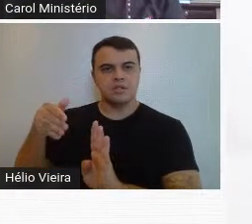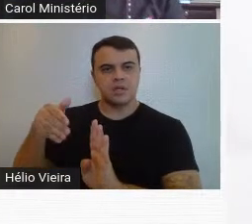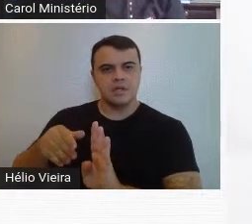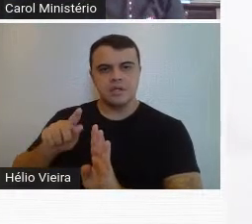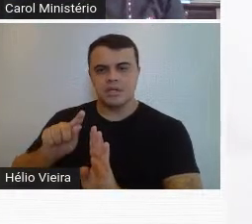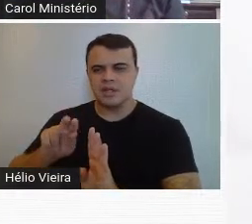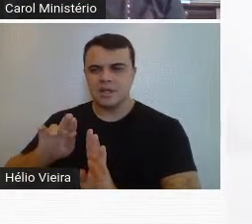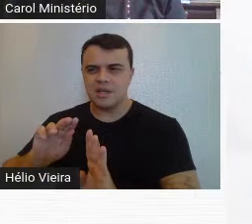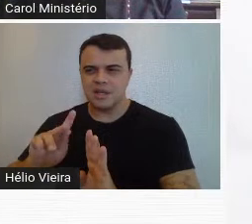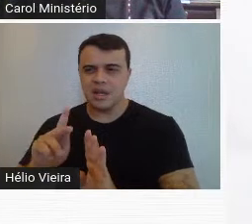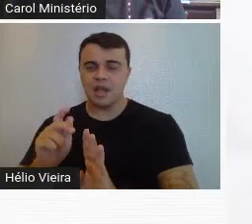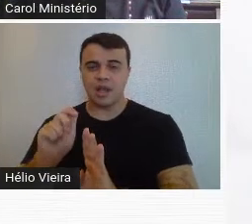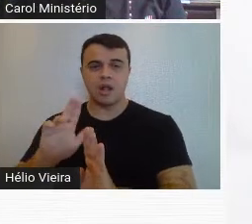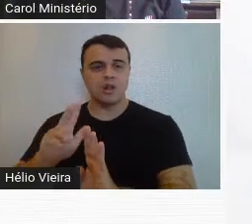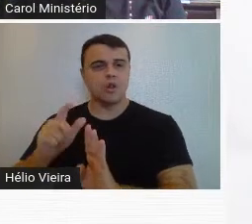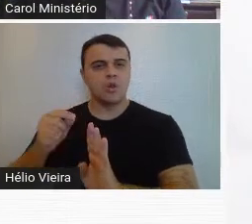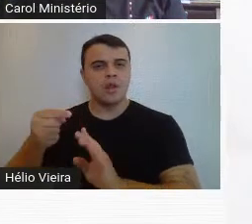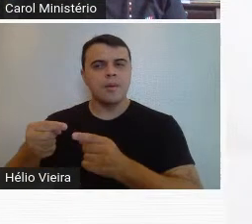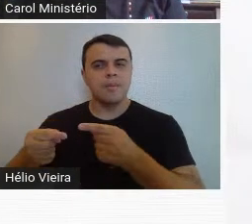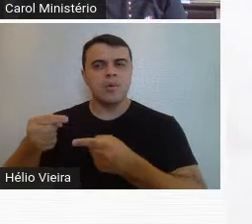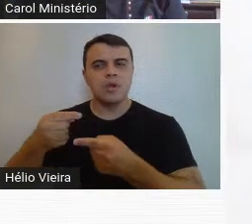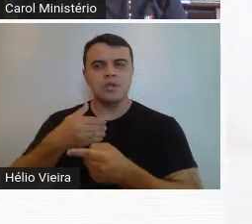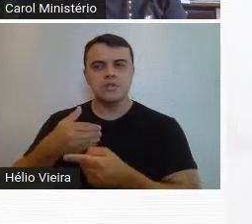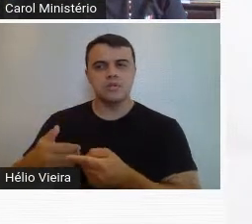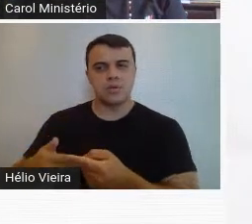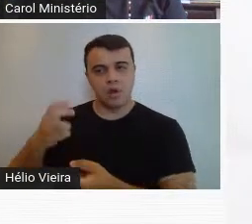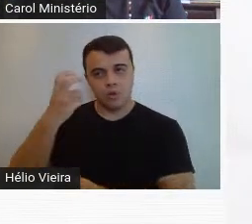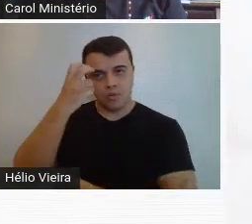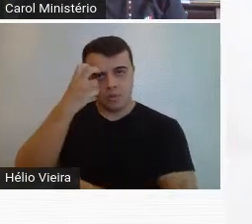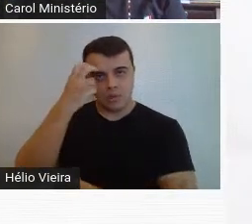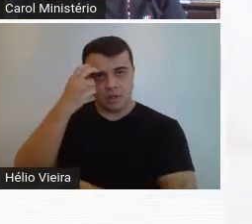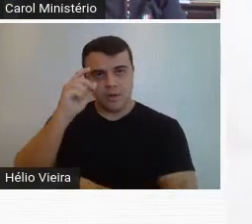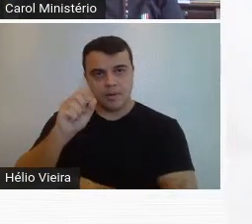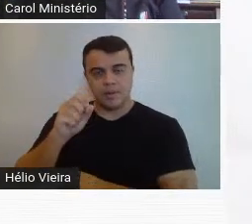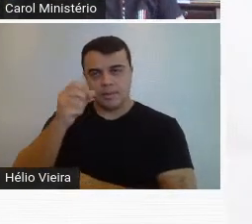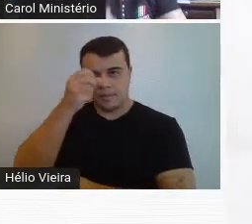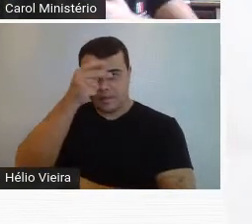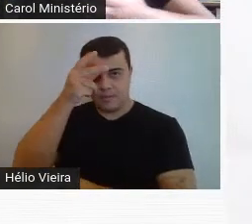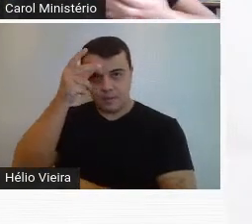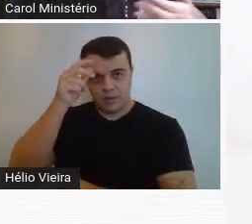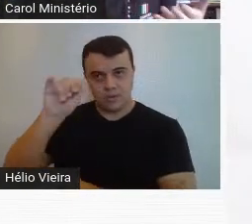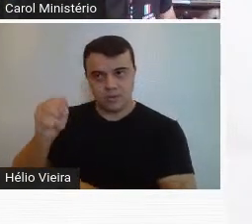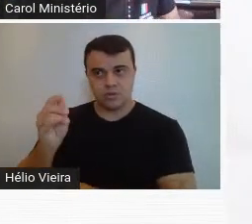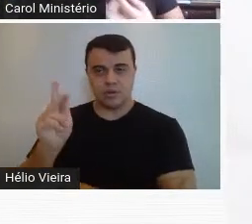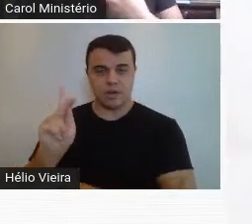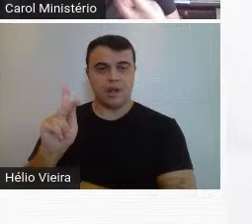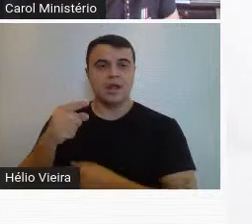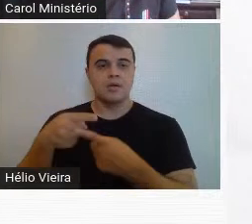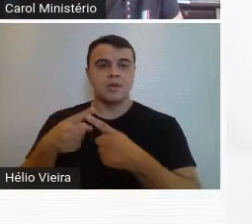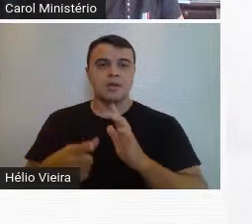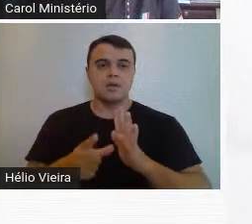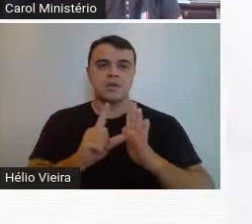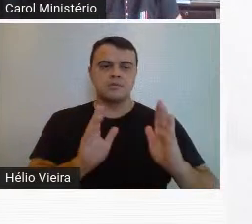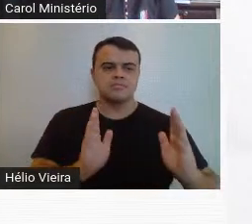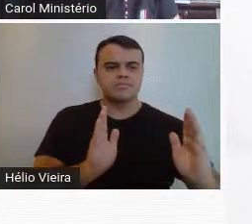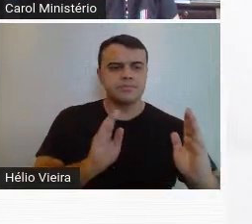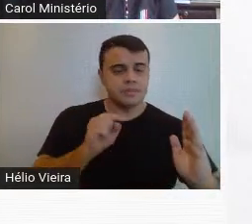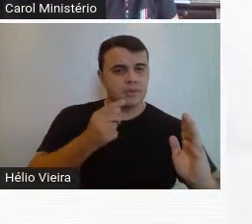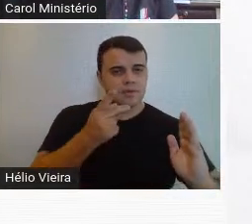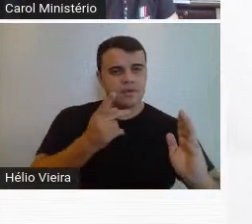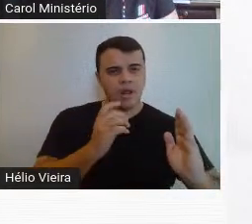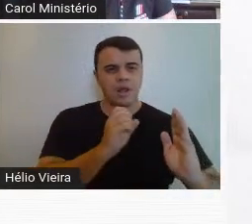e toda a política pública, cultural, desenvolvida pelo então prefeito Juscelino Kubitschek. Eu vou voltar, recuar um pouquinho